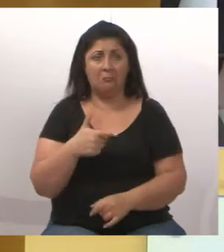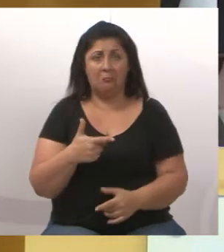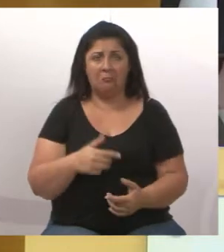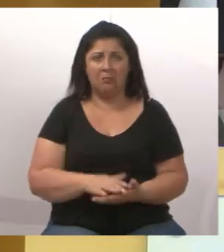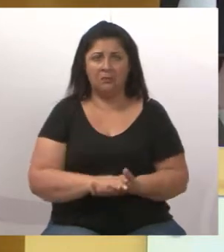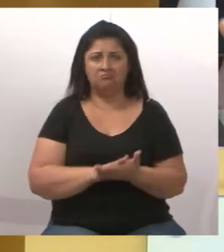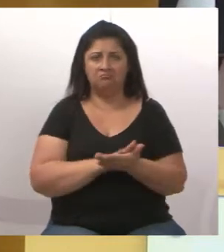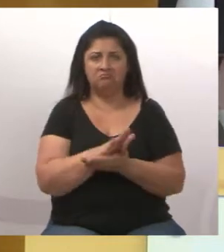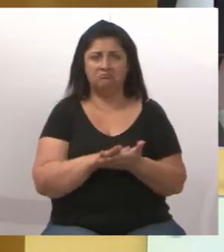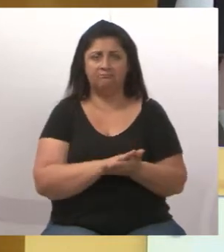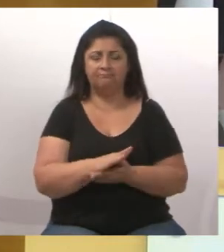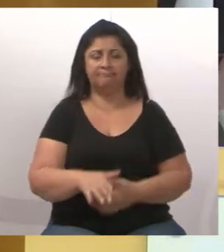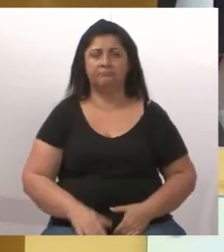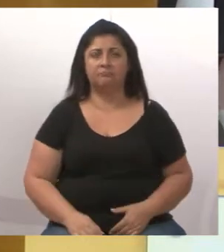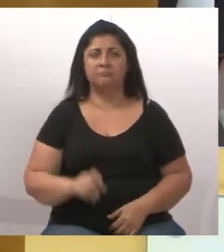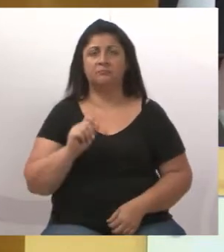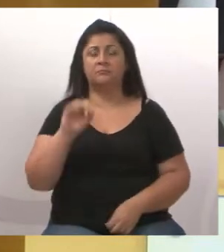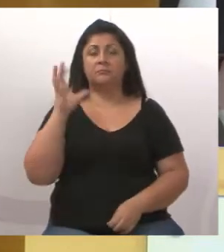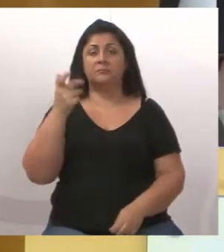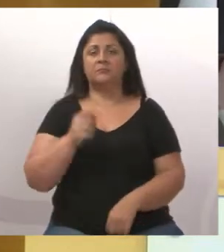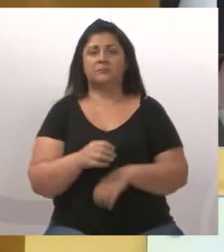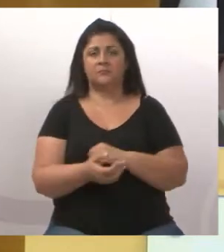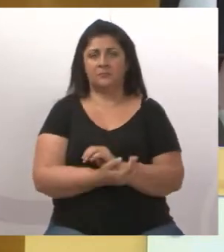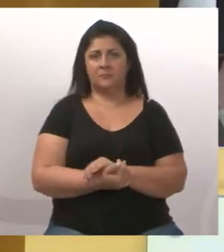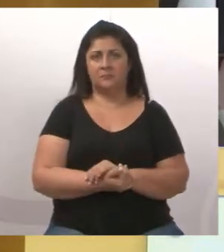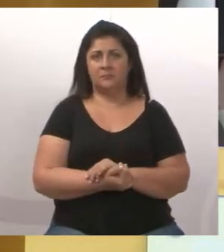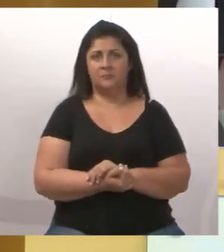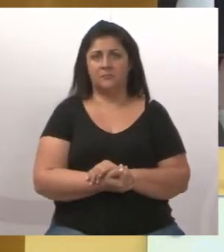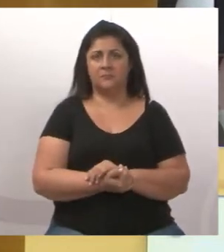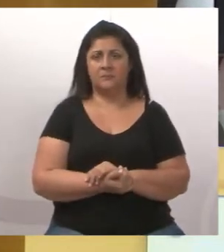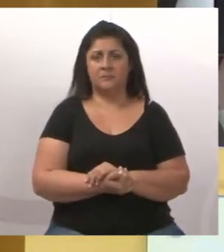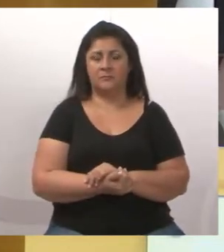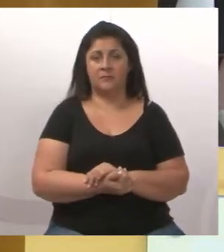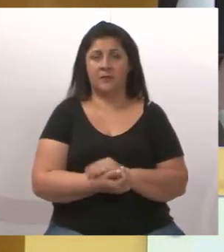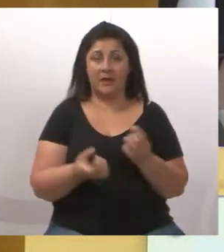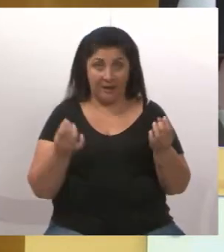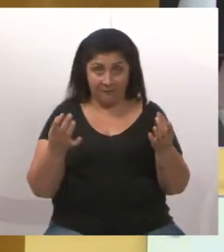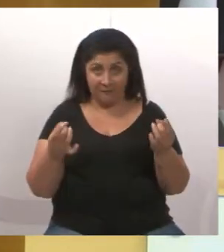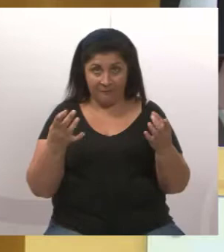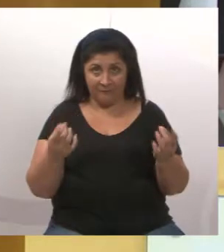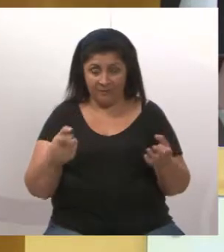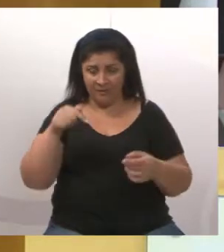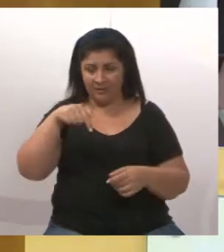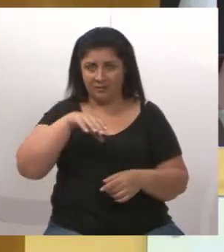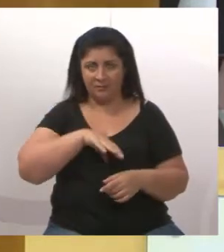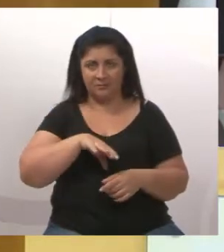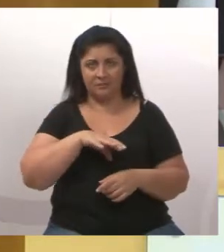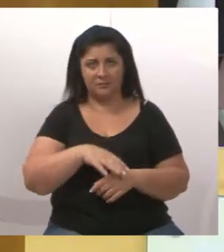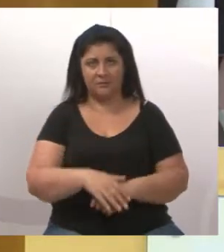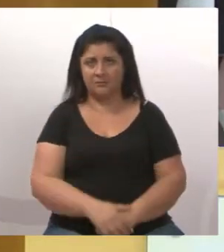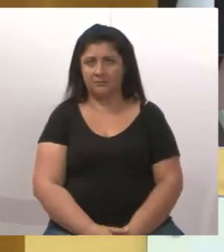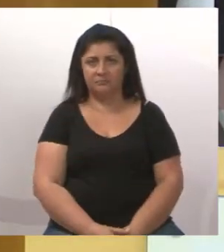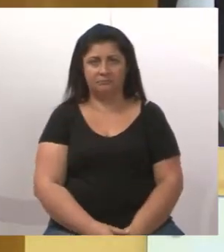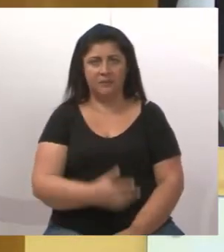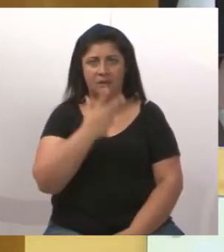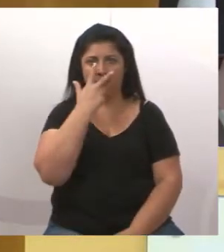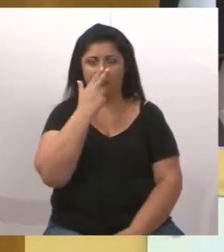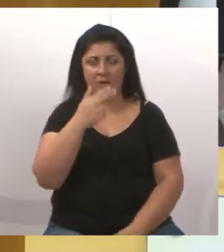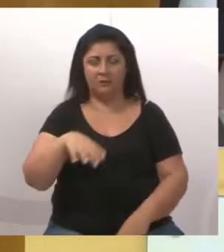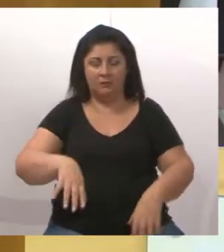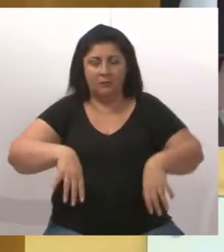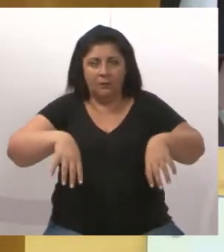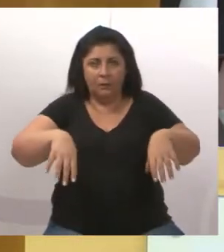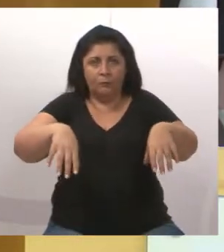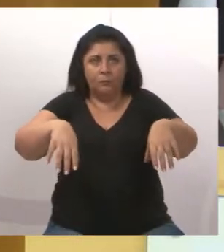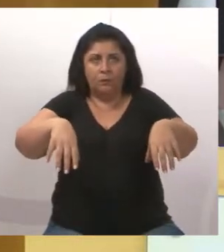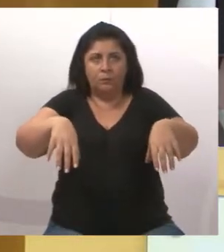E o que acontece? Aí acontece o que está acontecendo. O comércio na cidade, gente, está parecendo uma cidade de faroeste,